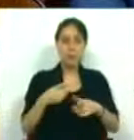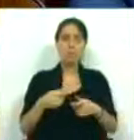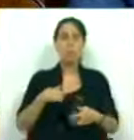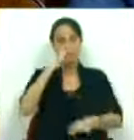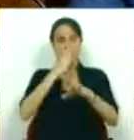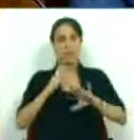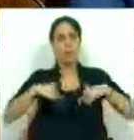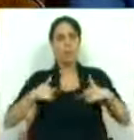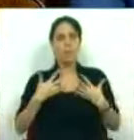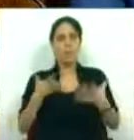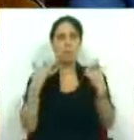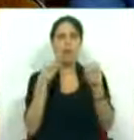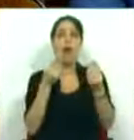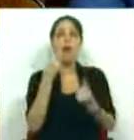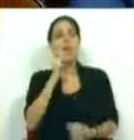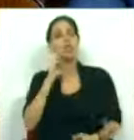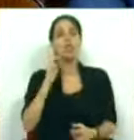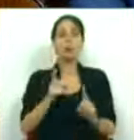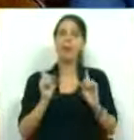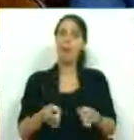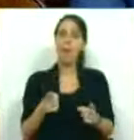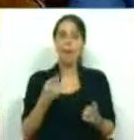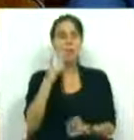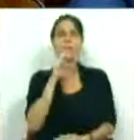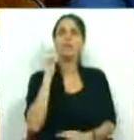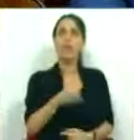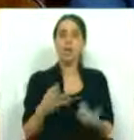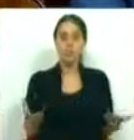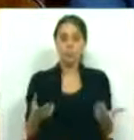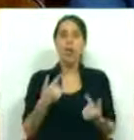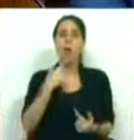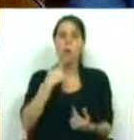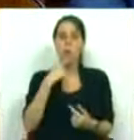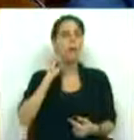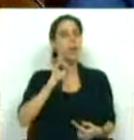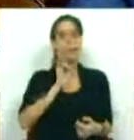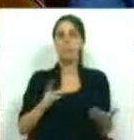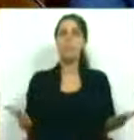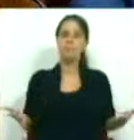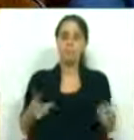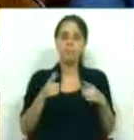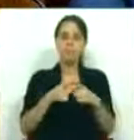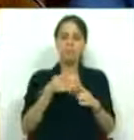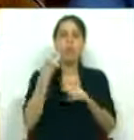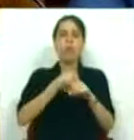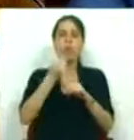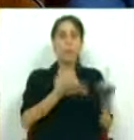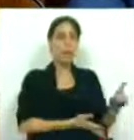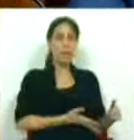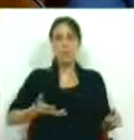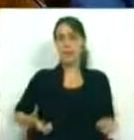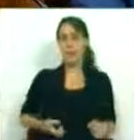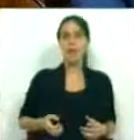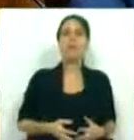empreendedorismo é, pois, uma das respostas é uma das respostas extremamente relevantes para o combate ao